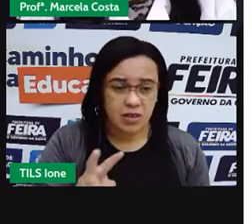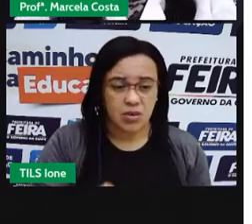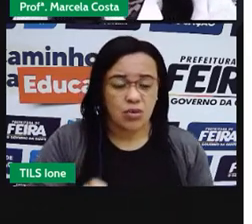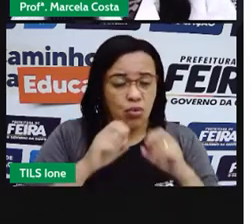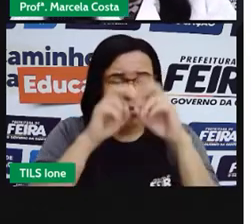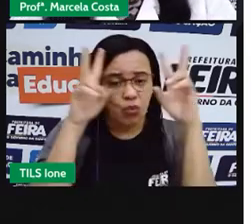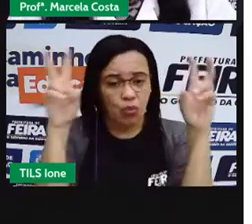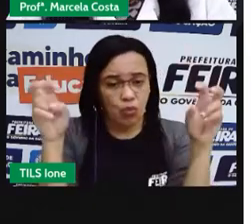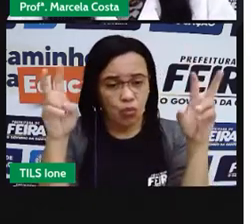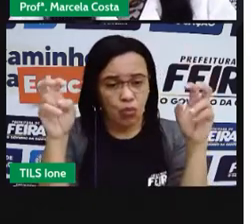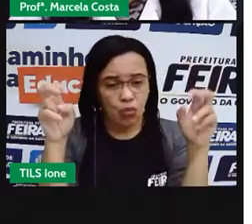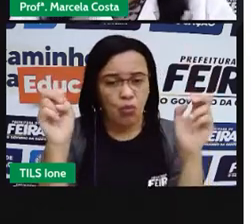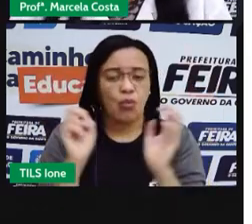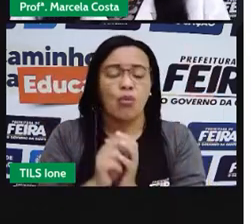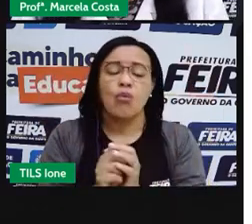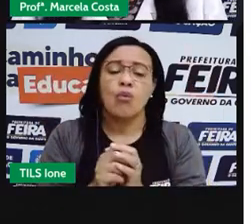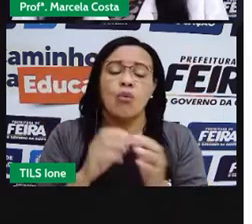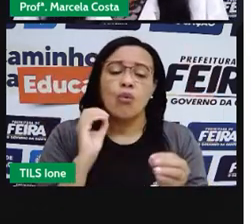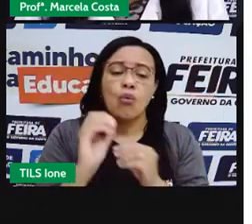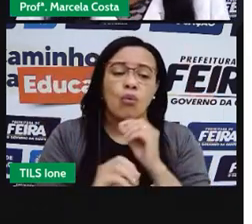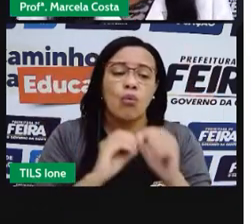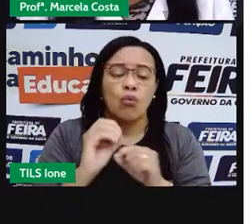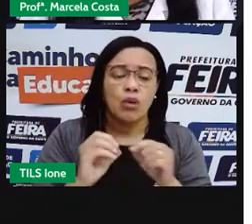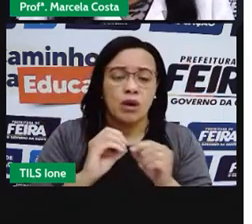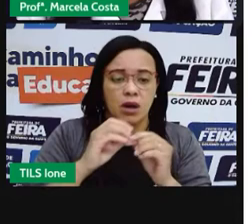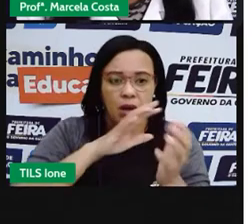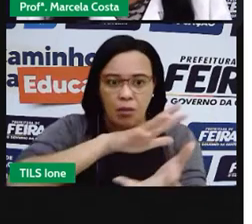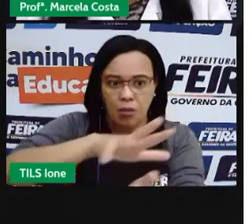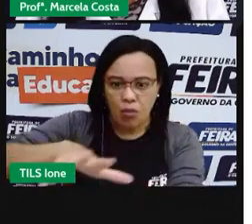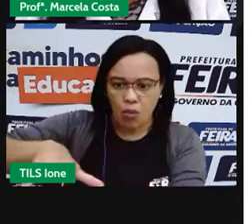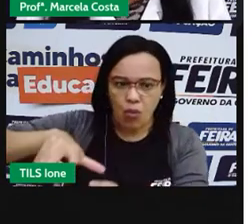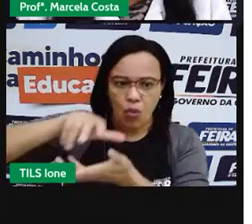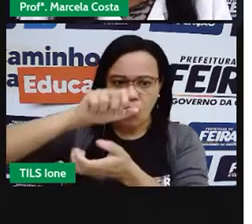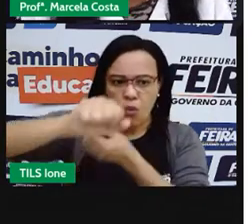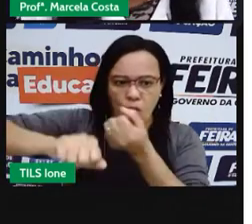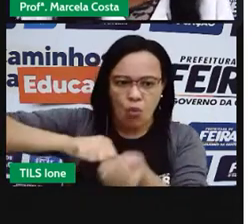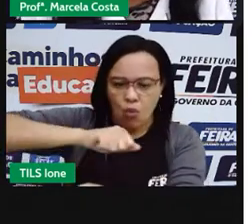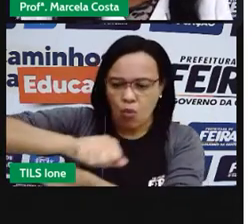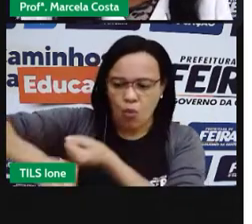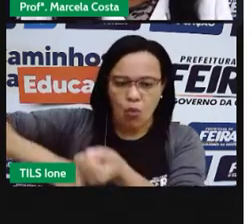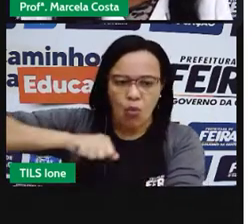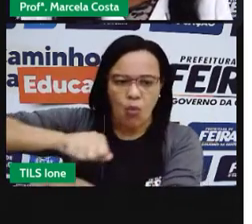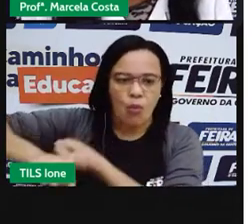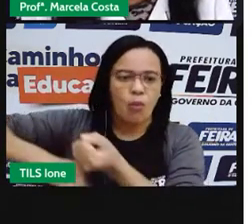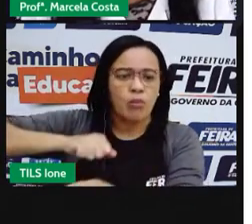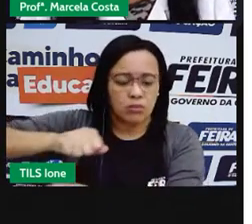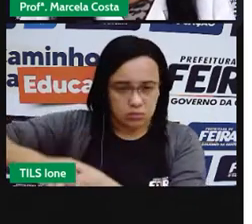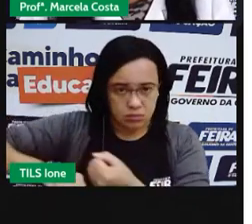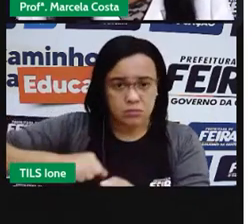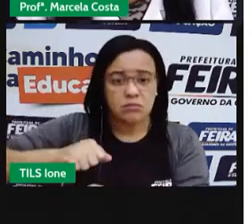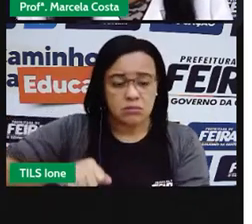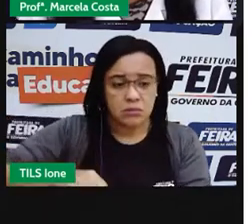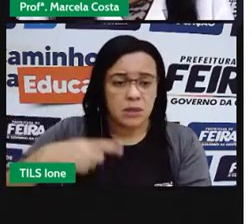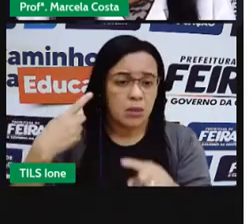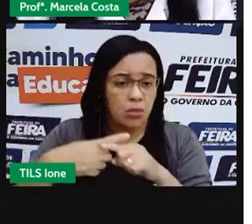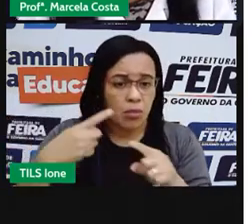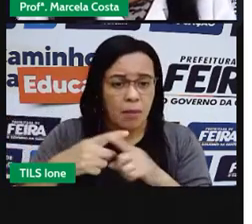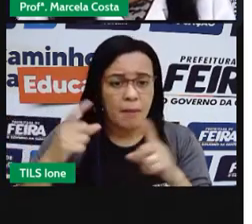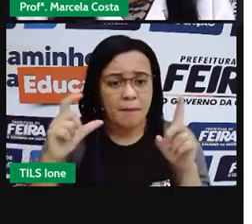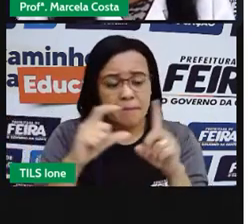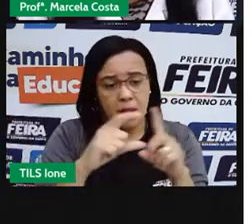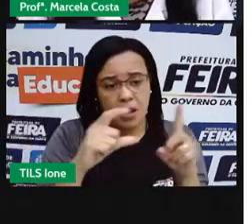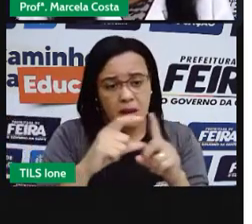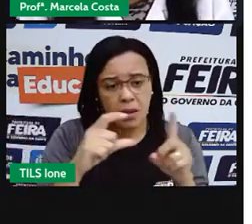nos noticiários, nos ornários, nos livros, nos revistos, porque é uma palavra que